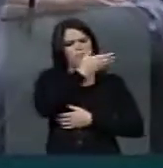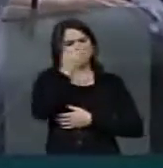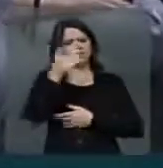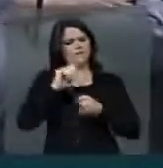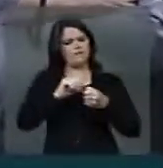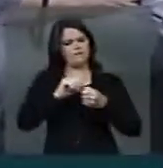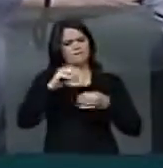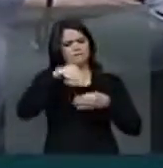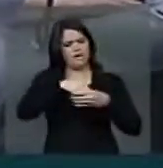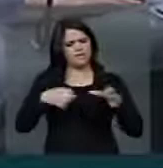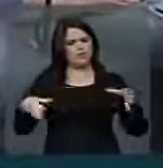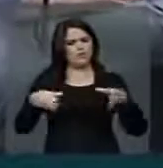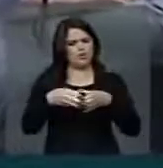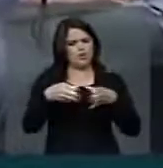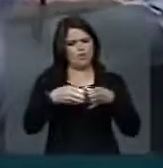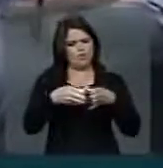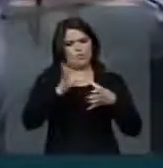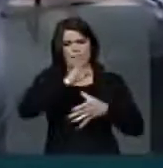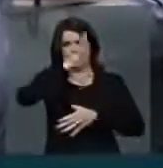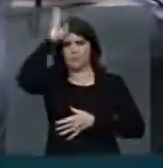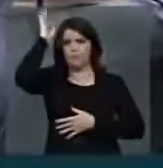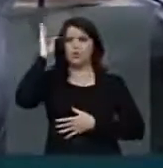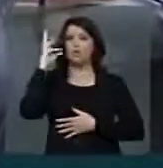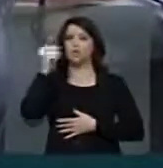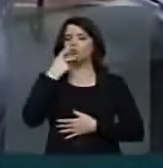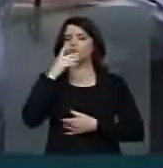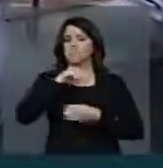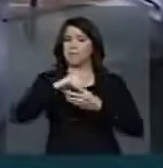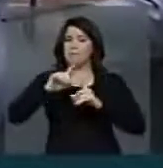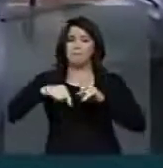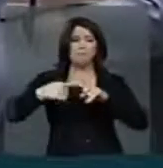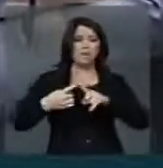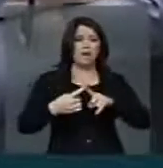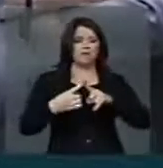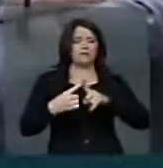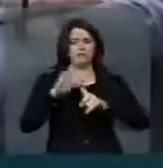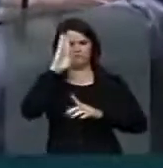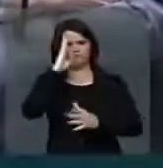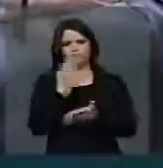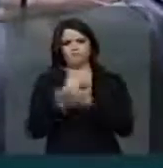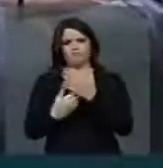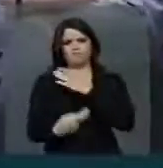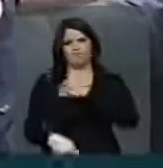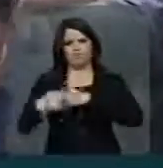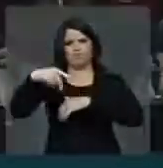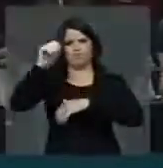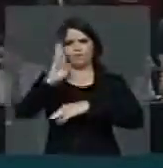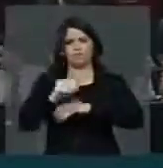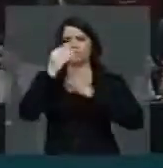fazem da corporação do Corpo de Bombeiros a que tem mais credibilidade no país. Muito obrigado.